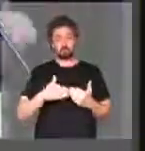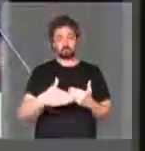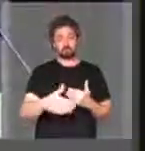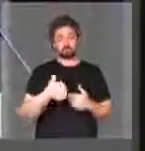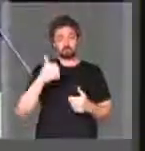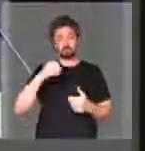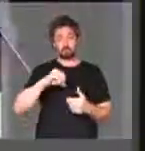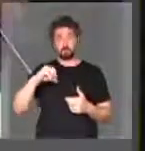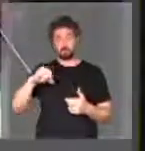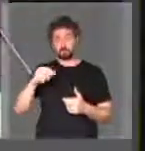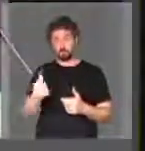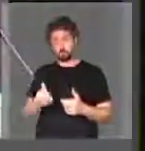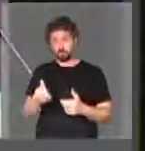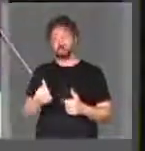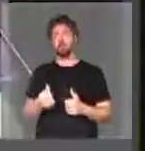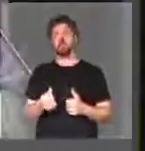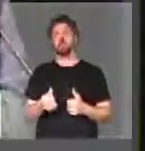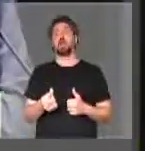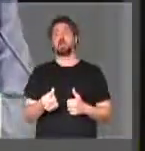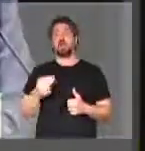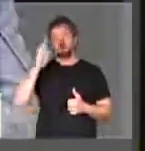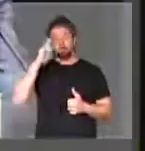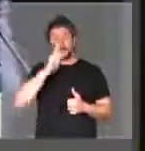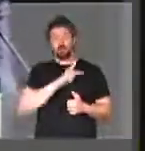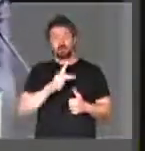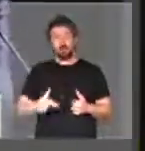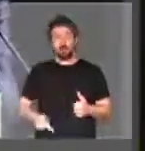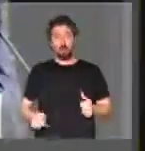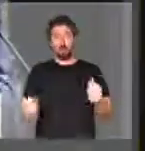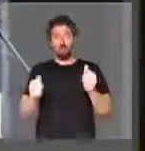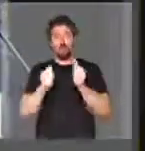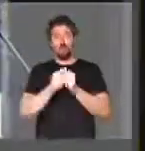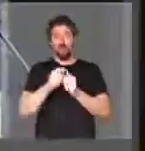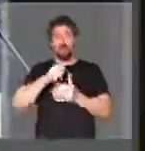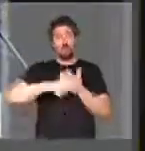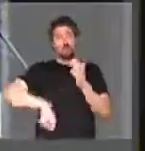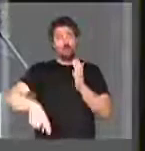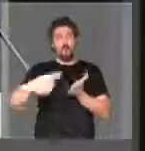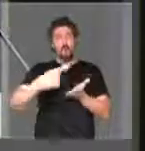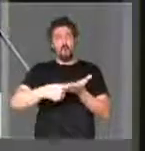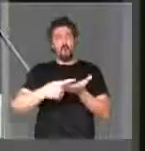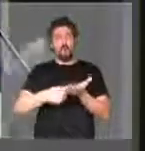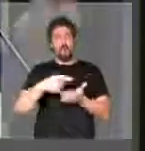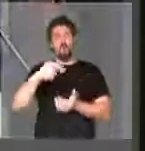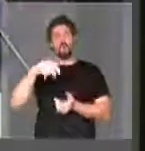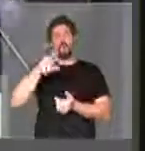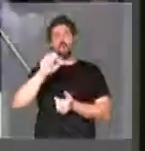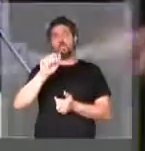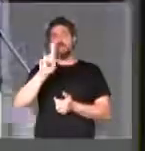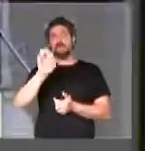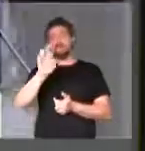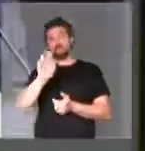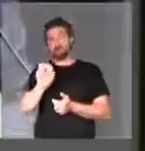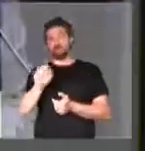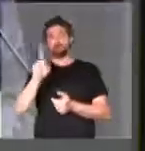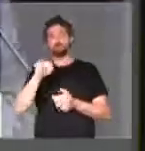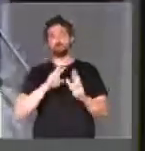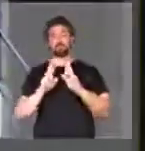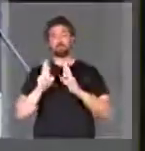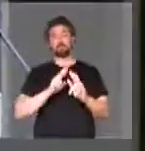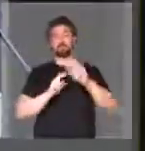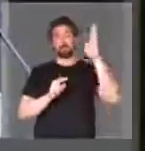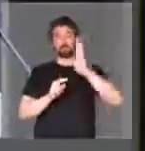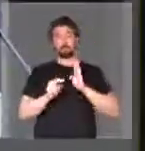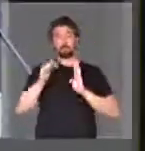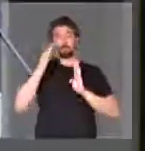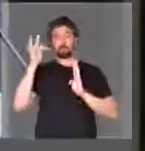desde 1996, senhora presidente, com a assinatura do Acordo Quadro de Relações Brasil e